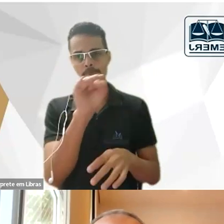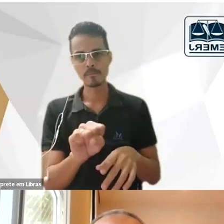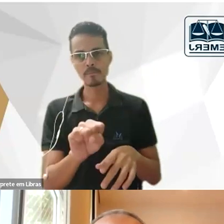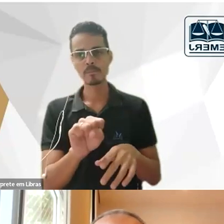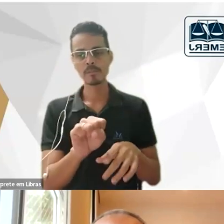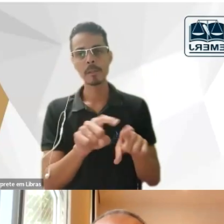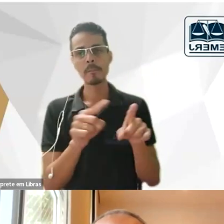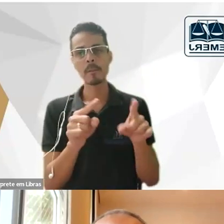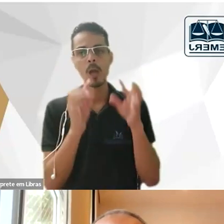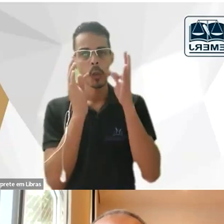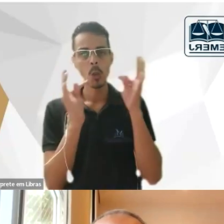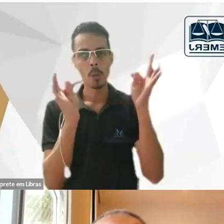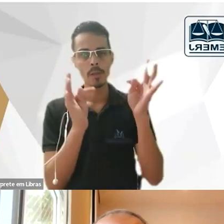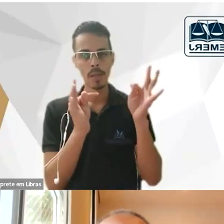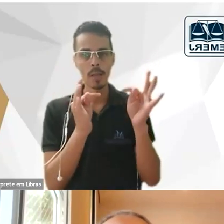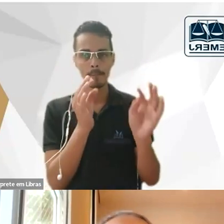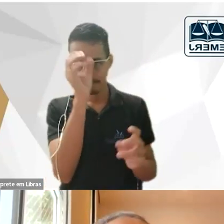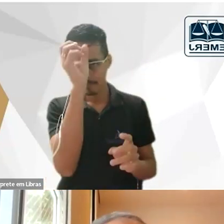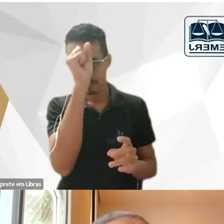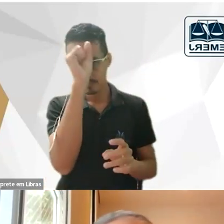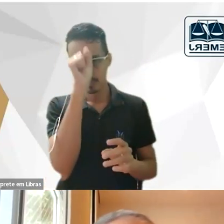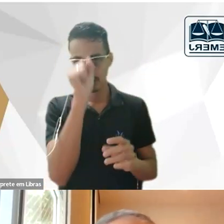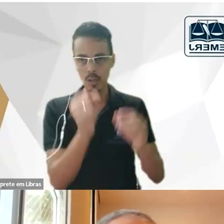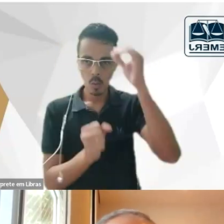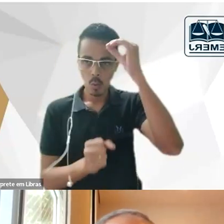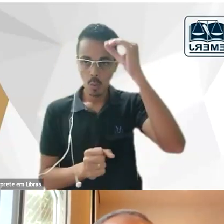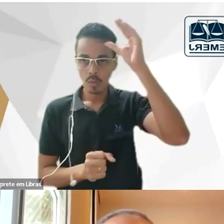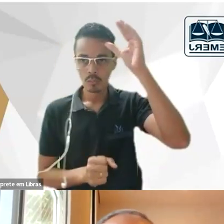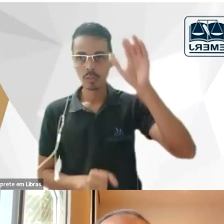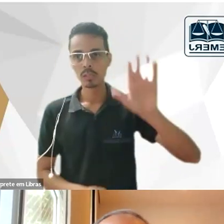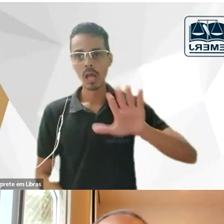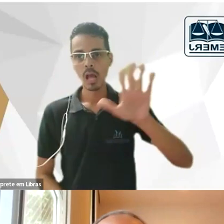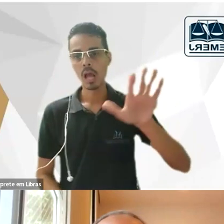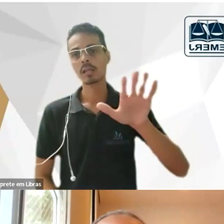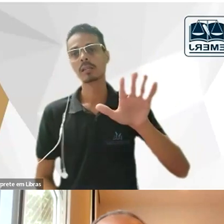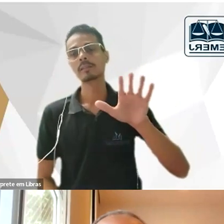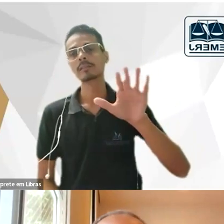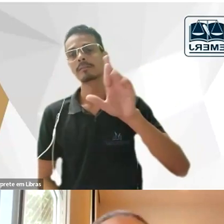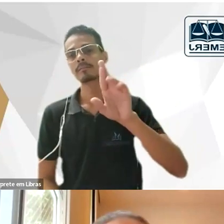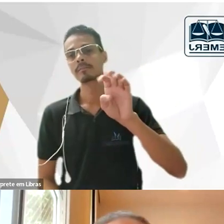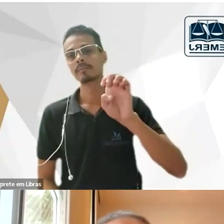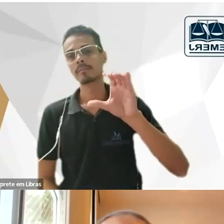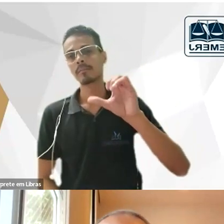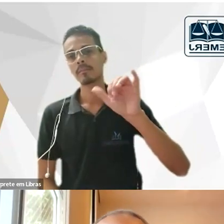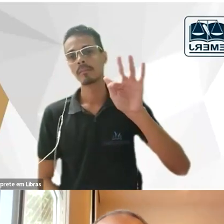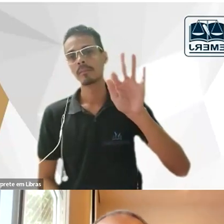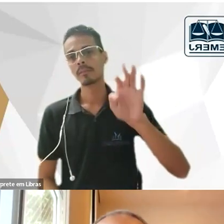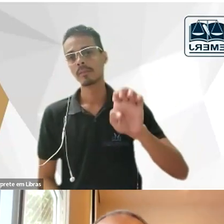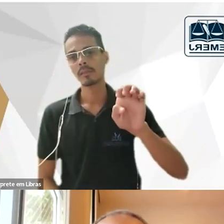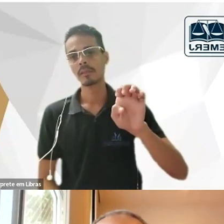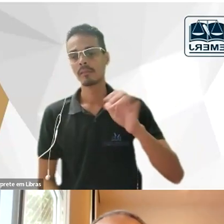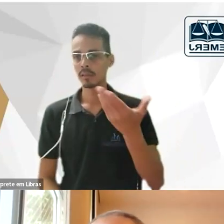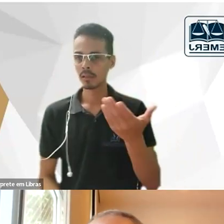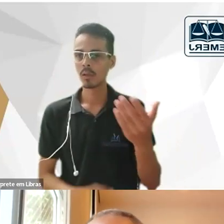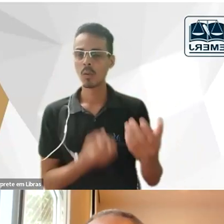o grande o conhecimento dele na escola de Recife então professor doutor Benceslau muito obrigado